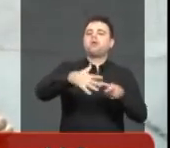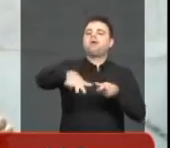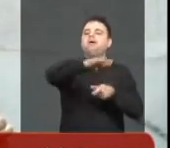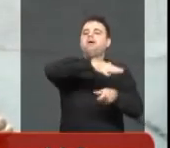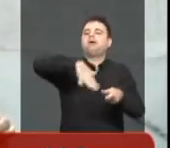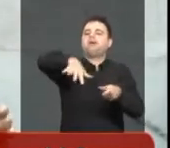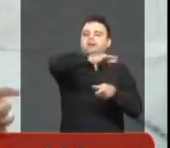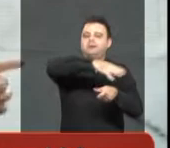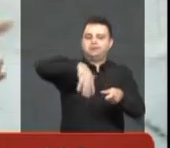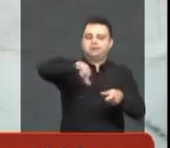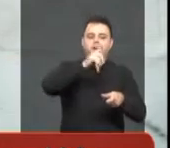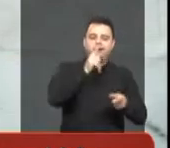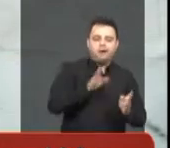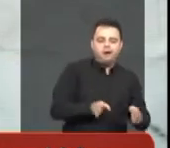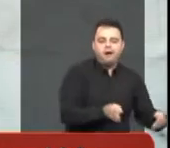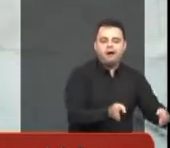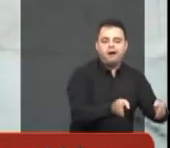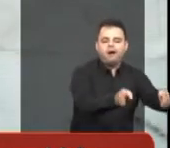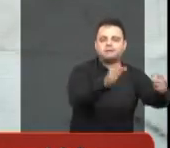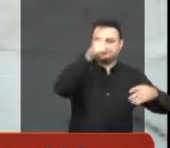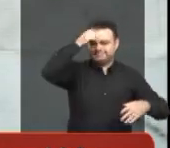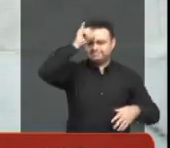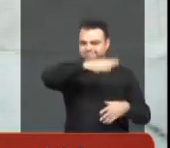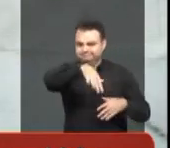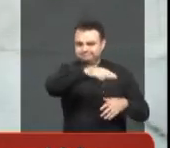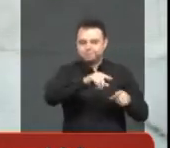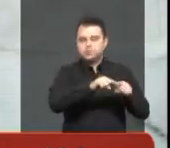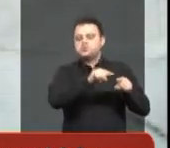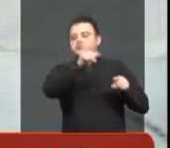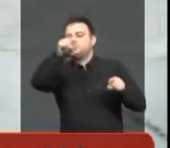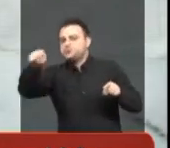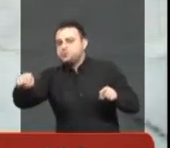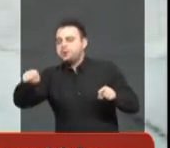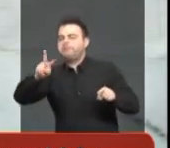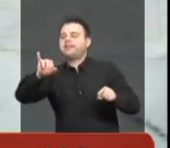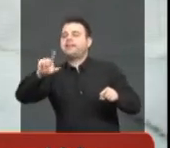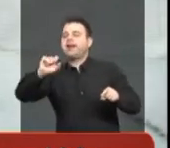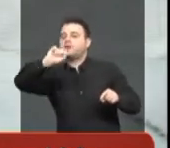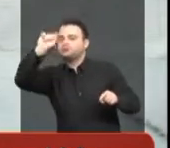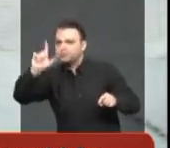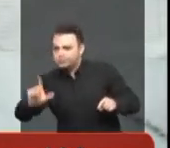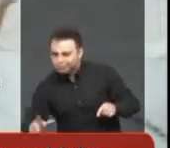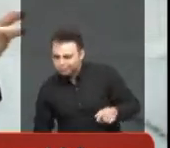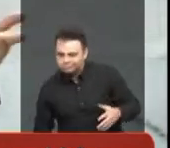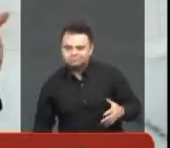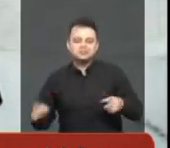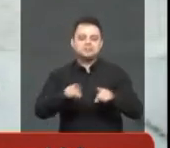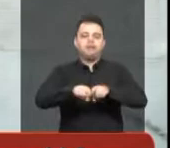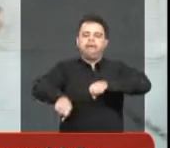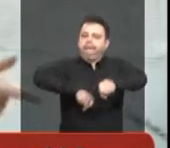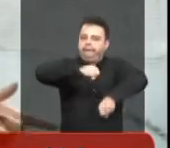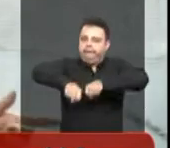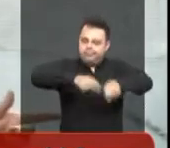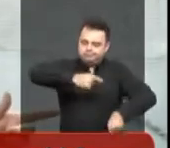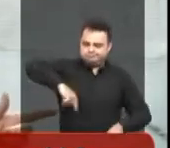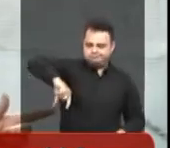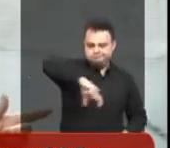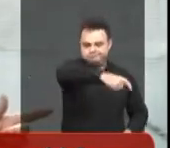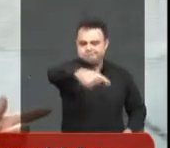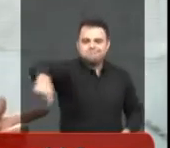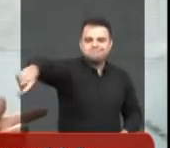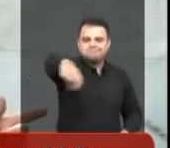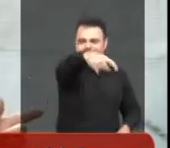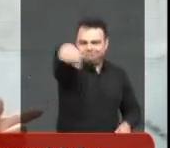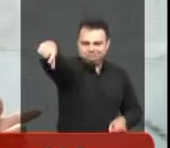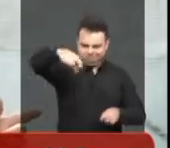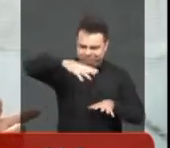Horácio Neves de Azevedo, que vai ali, né, do córrego da porteira até a Vila Azul. Tem ciclovia para toda a extensão ali da